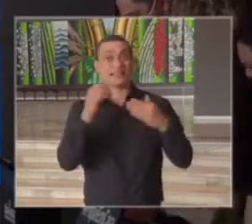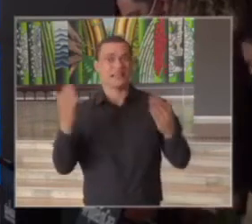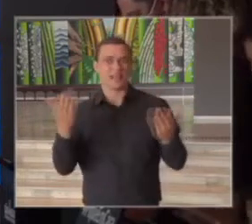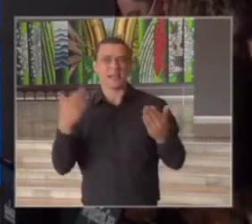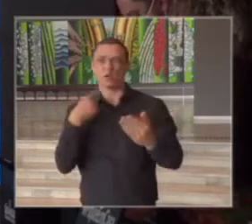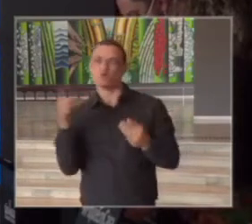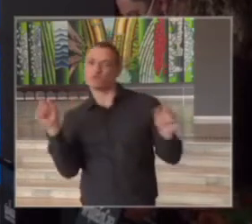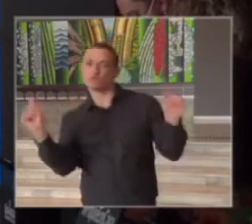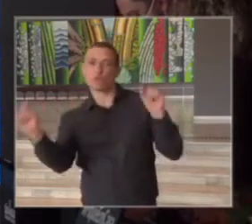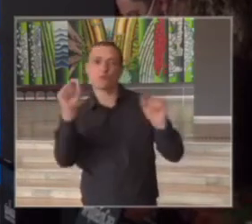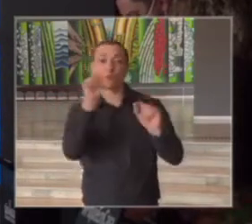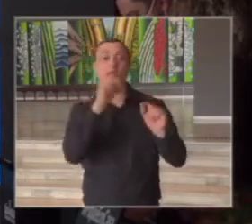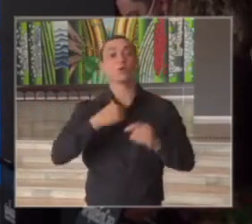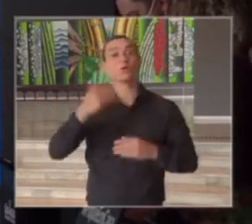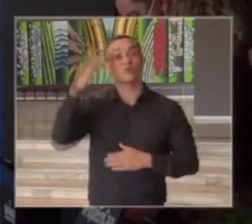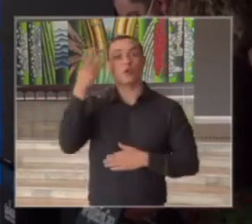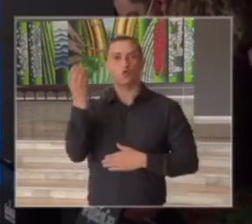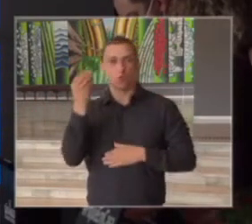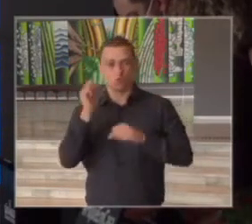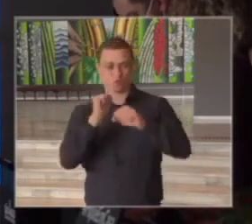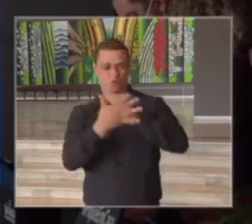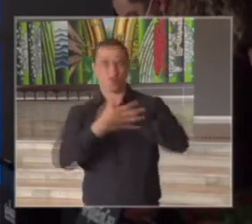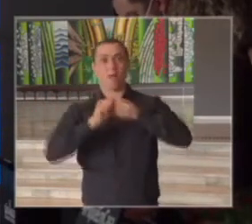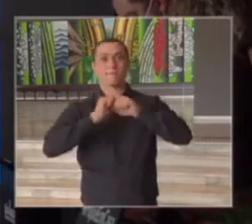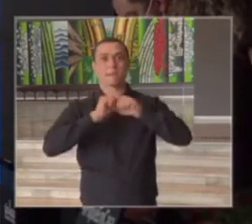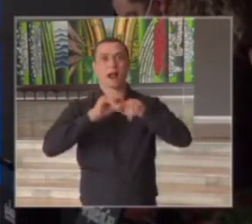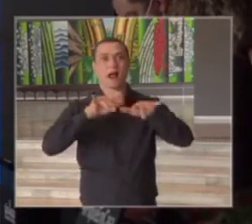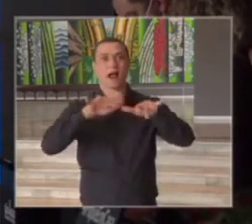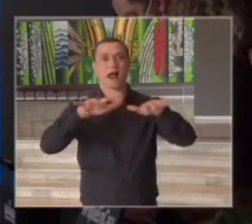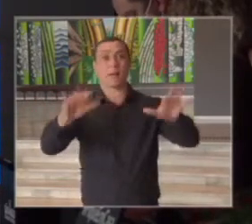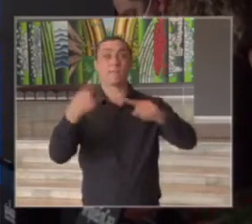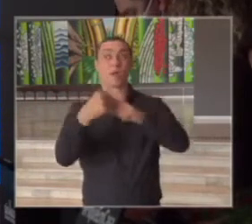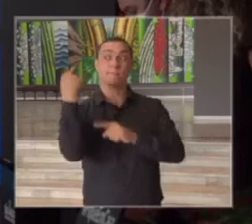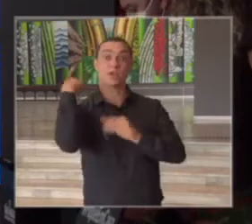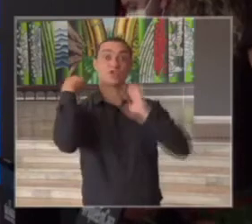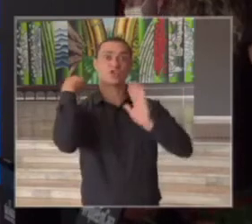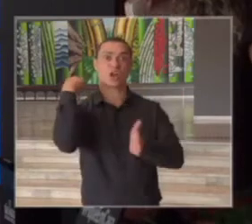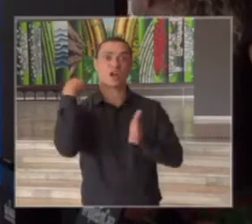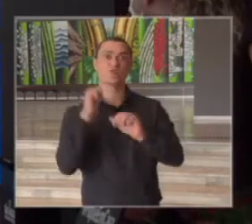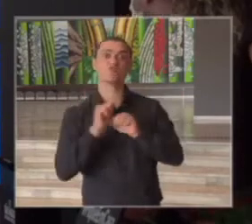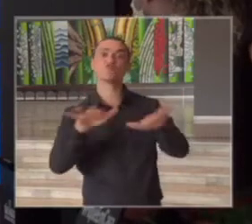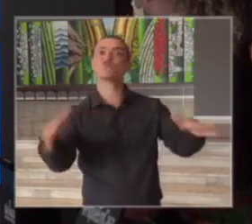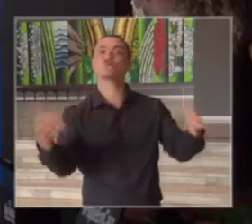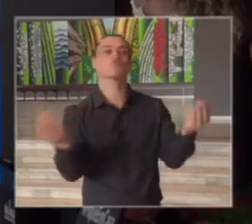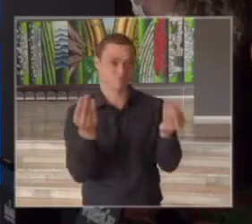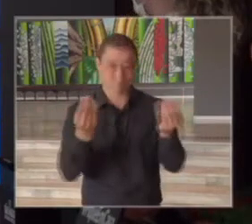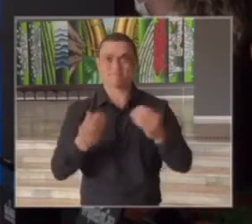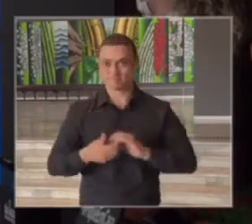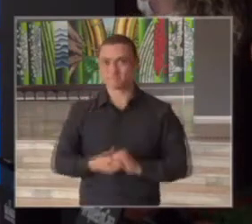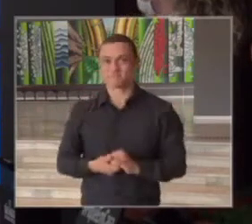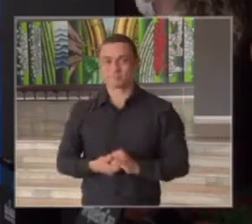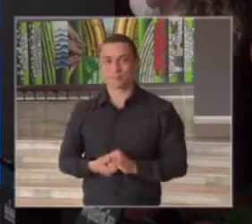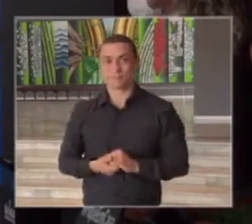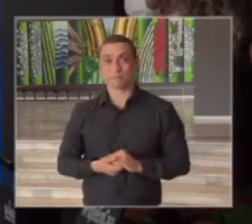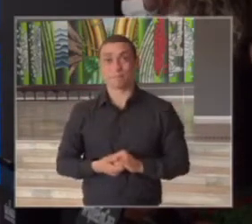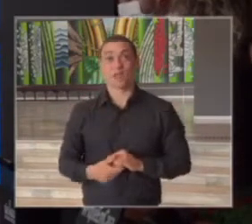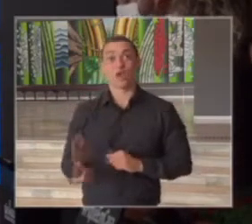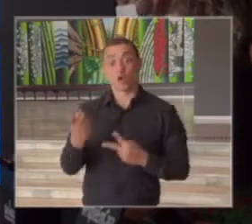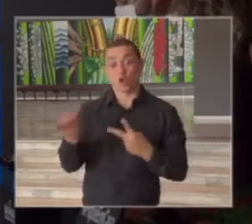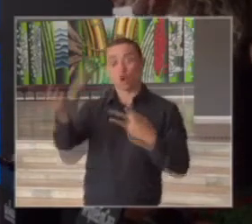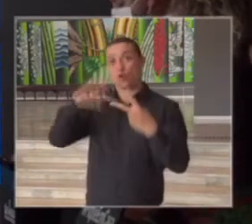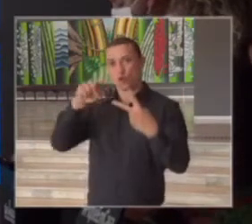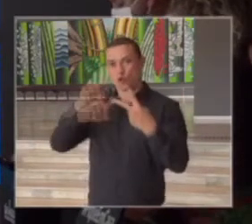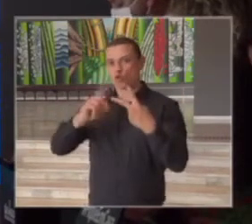pode predizer a evolução com base no passado da epidemia os testes